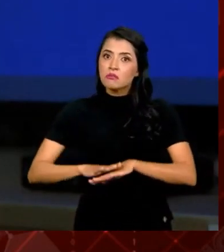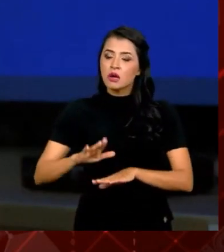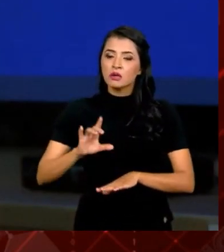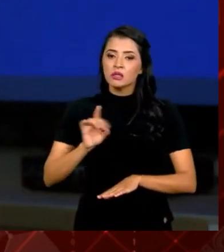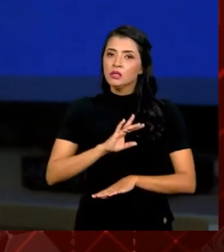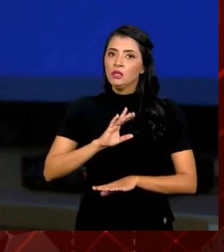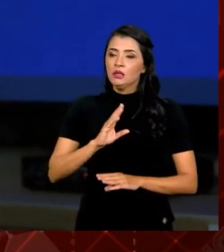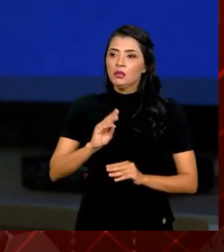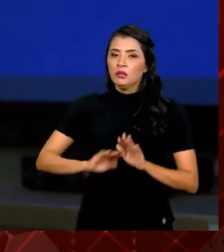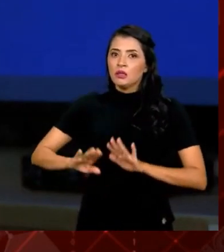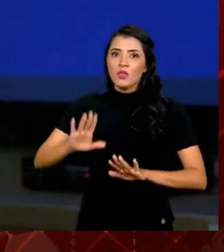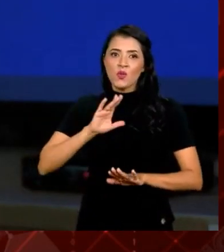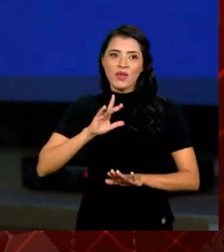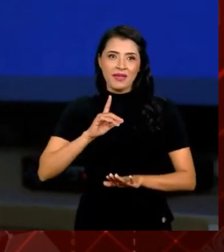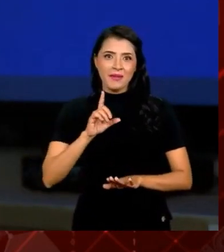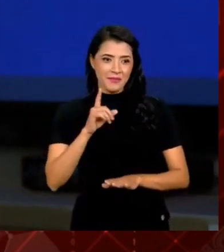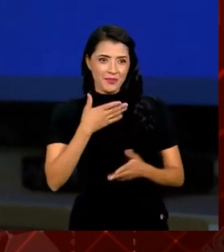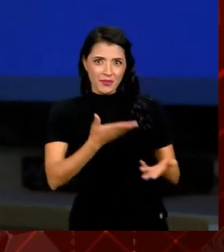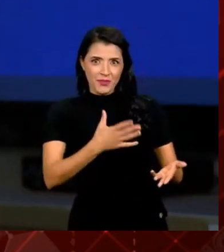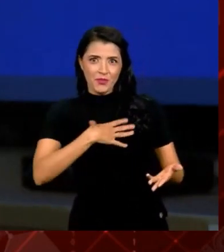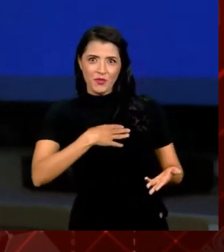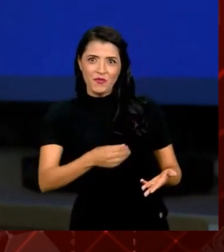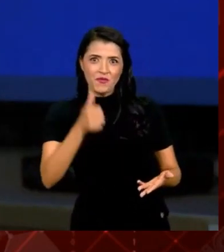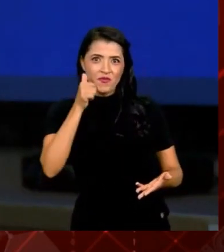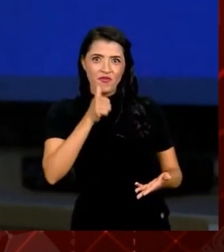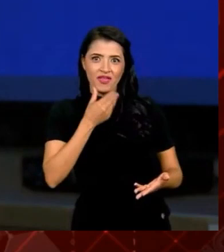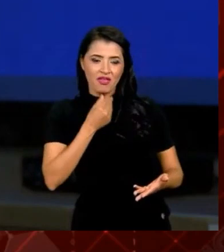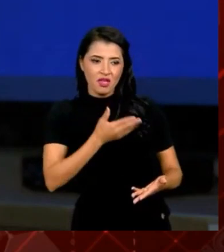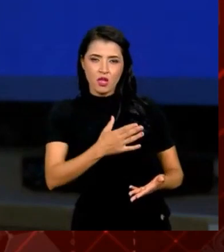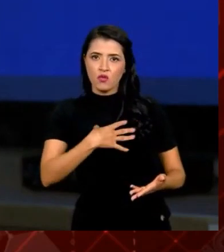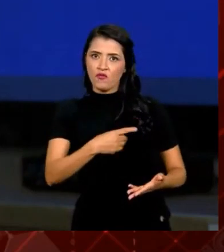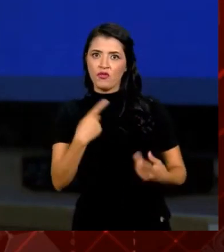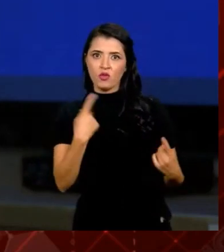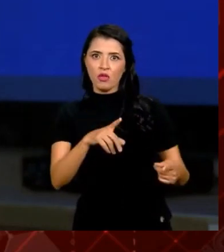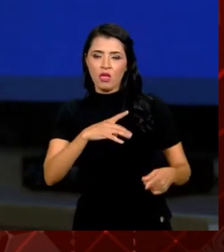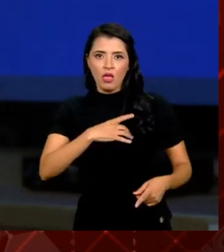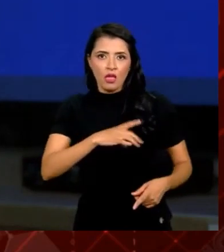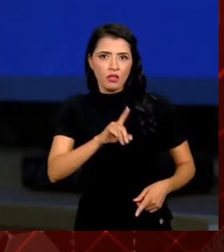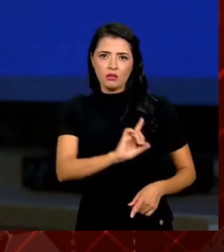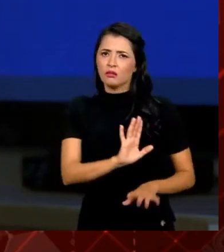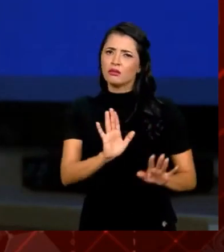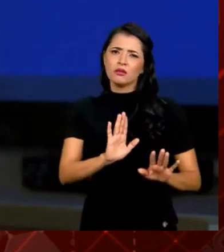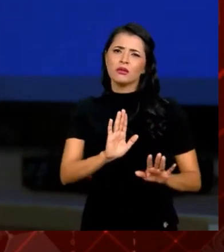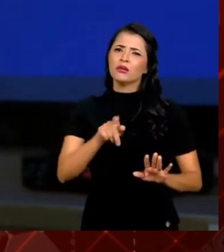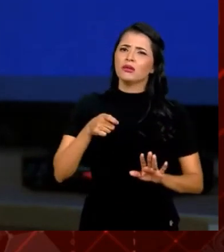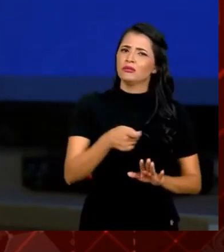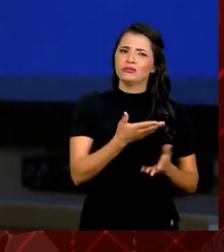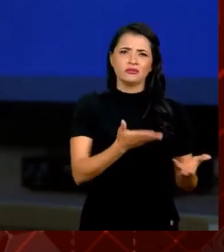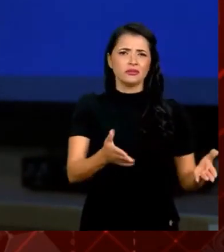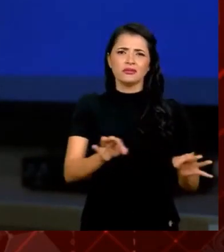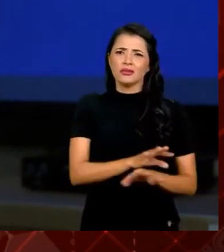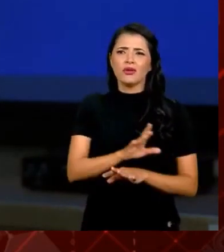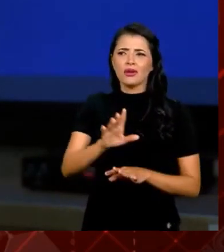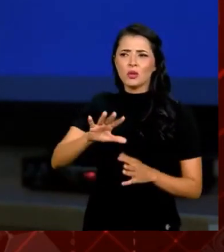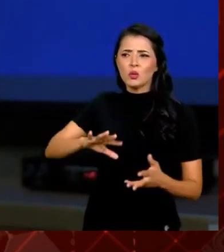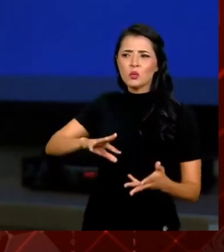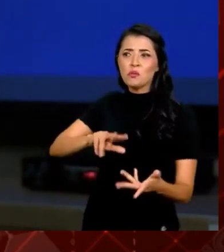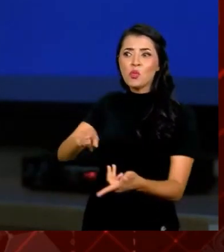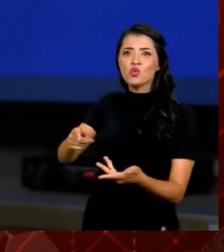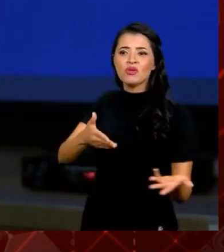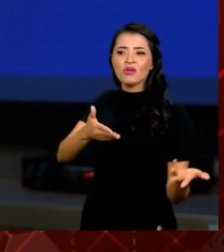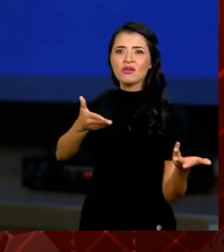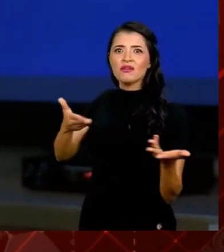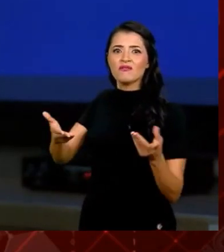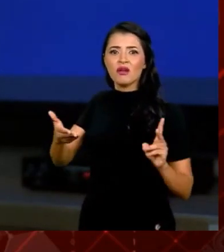receio e não medo do meu filho, da minha filha, não é nada disso, do que eles são, mas do mundo que vai